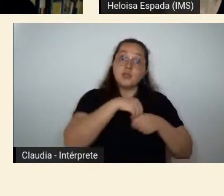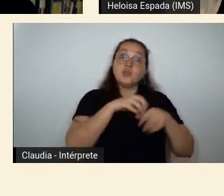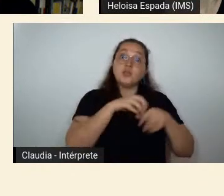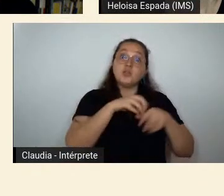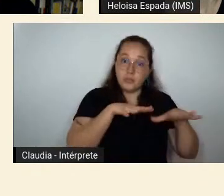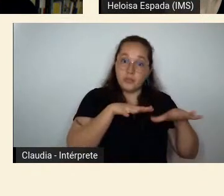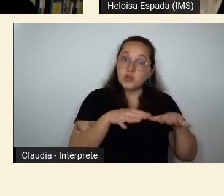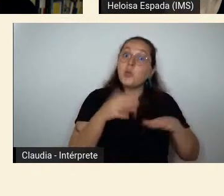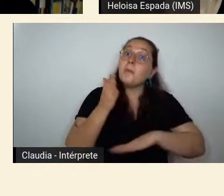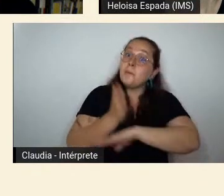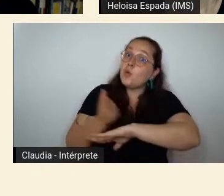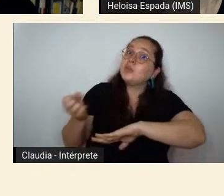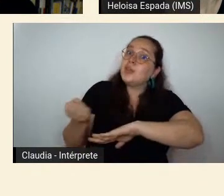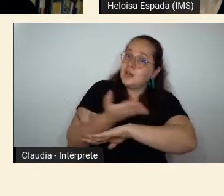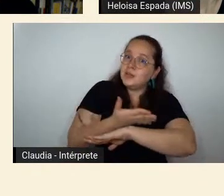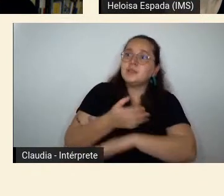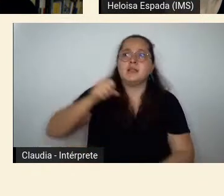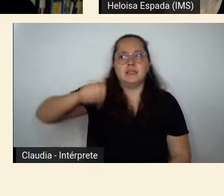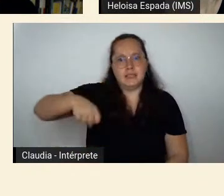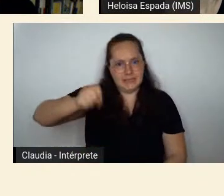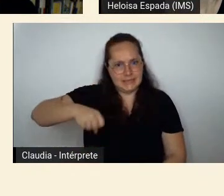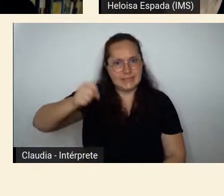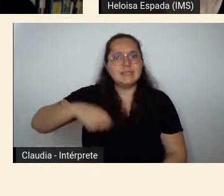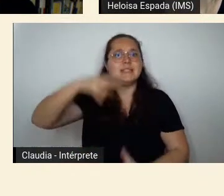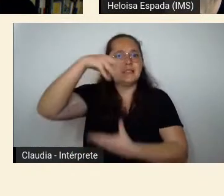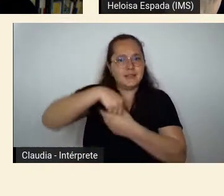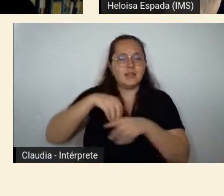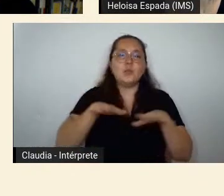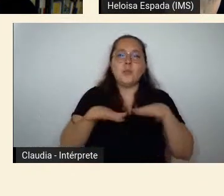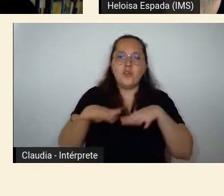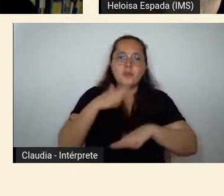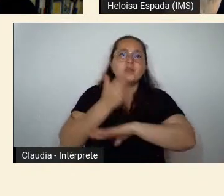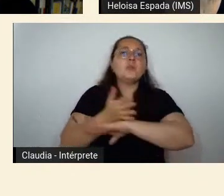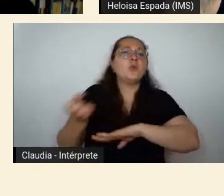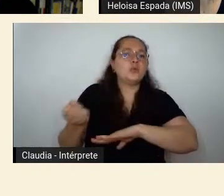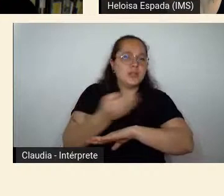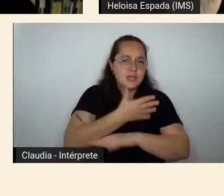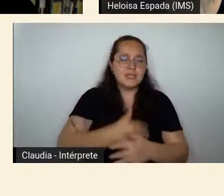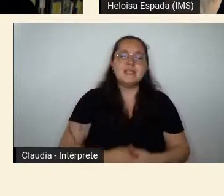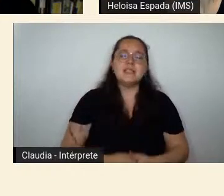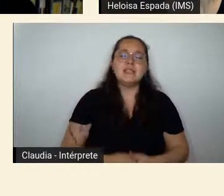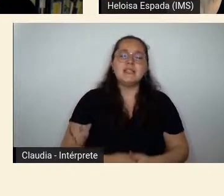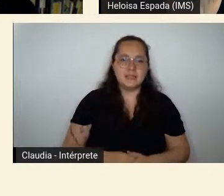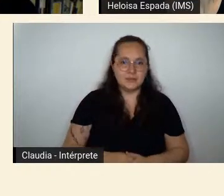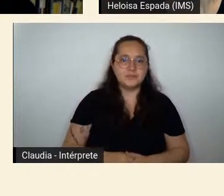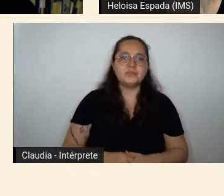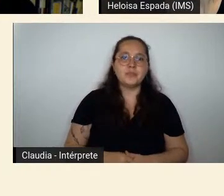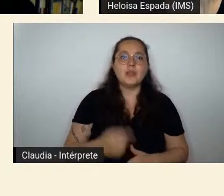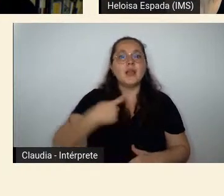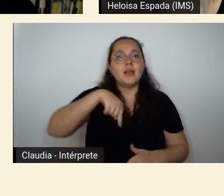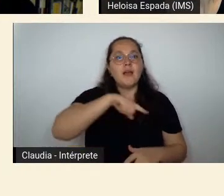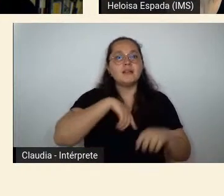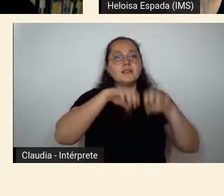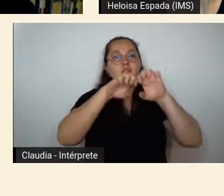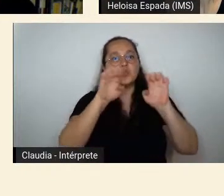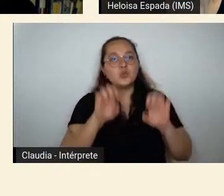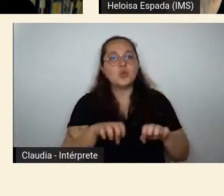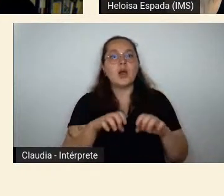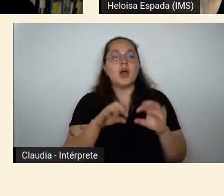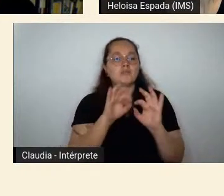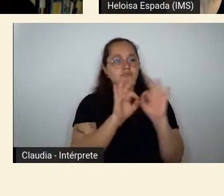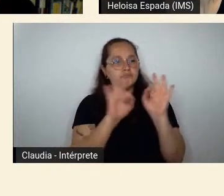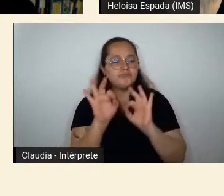para os novos pesquisadores conseguirem estruturar nessa visão essa presença esse